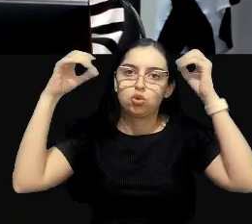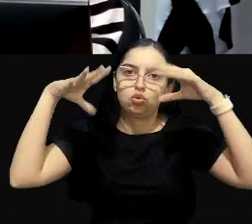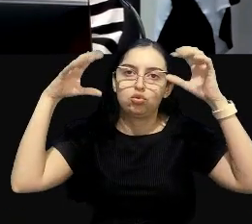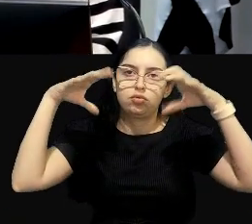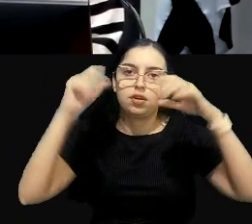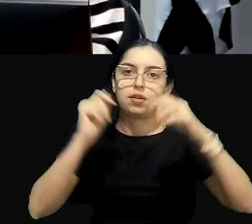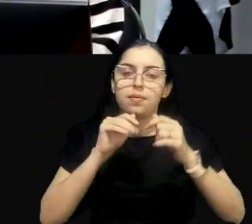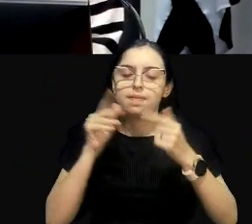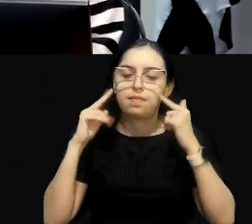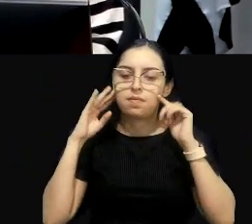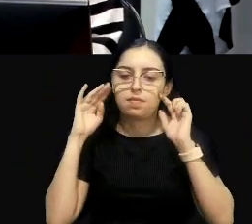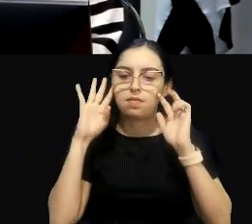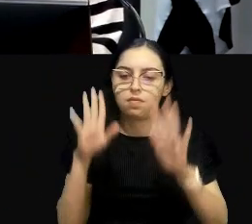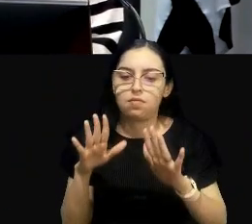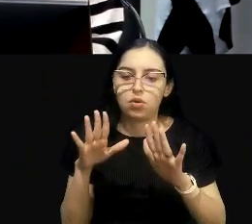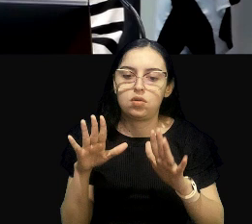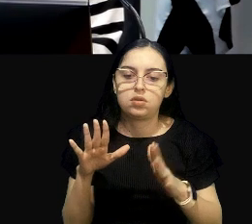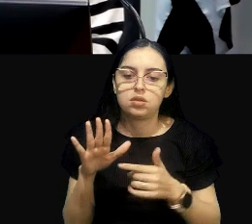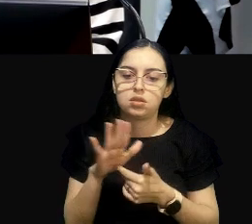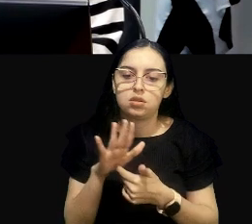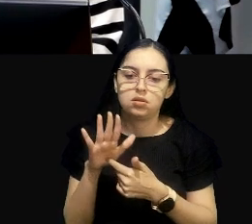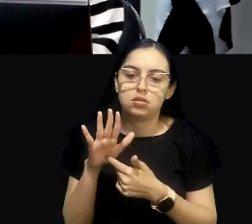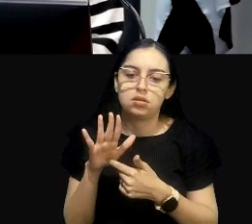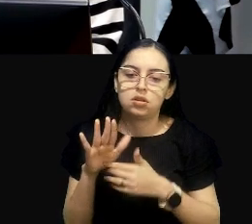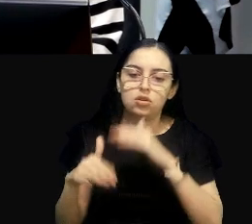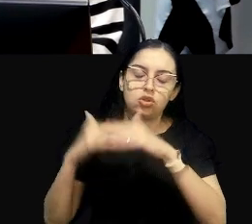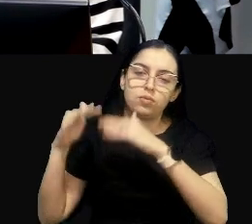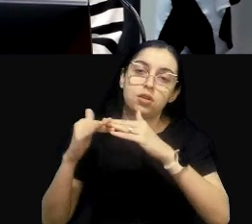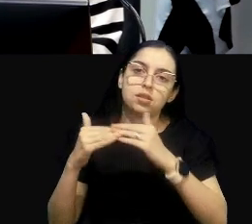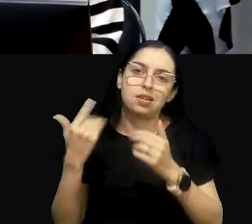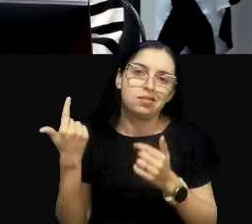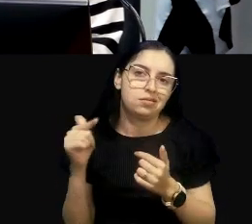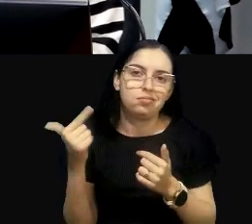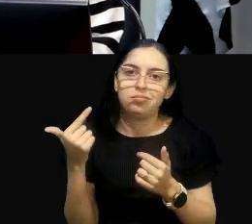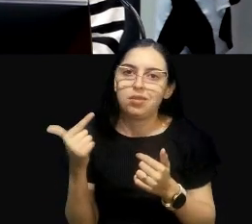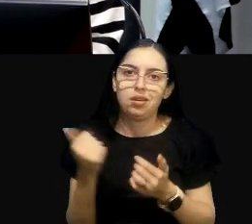te mostrar coisas que no processo não tem.